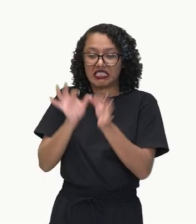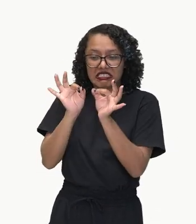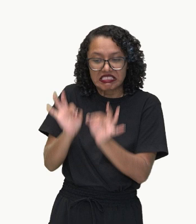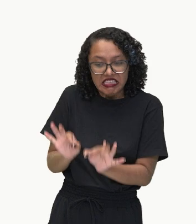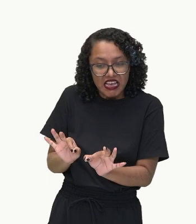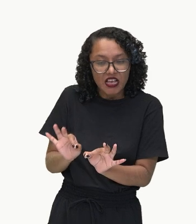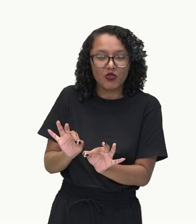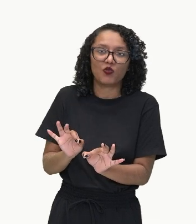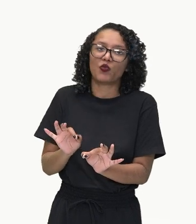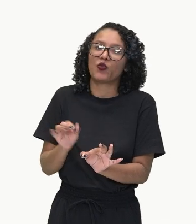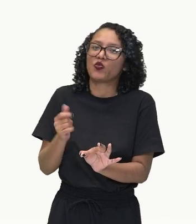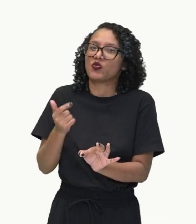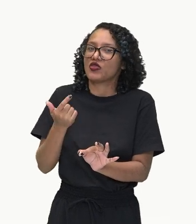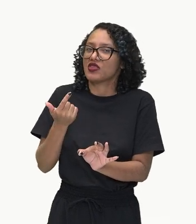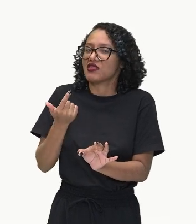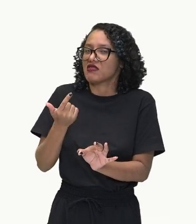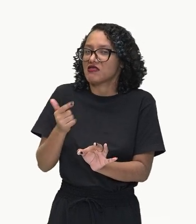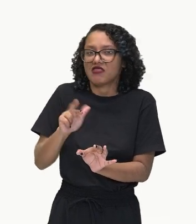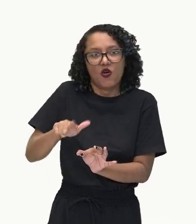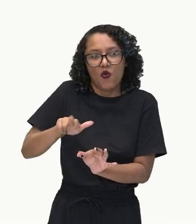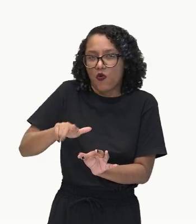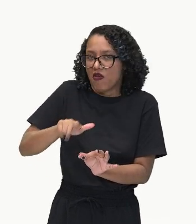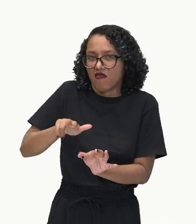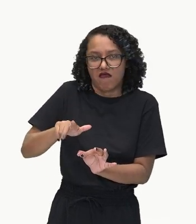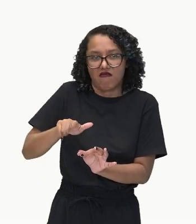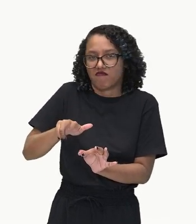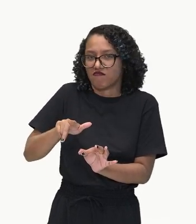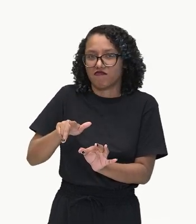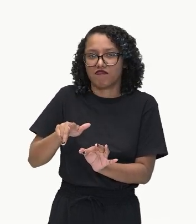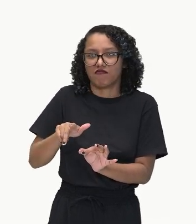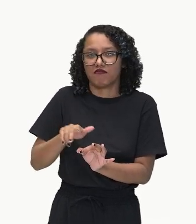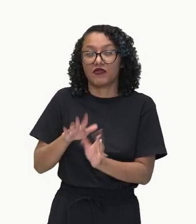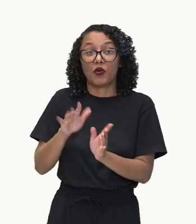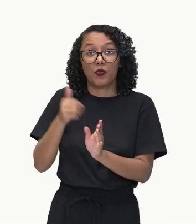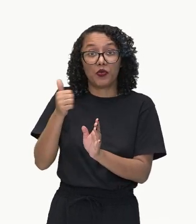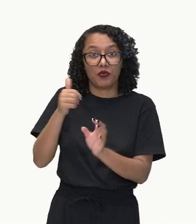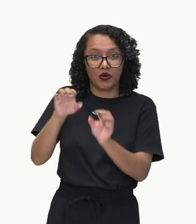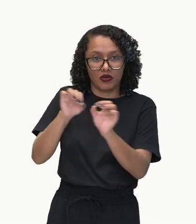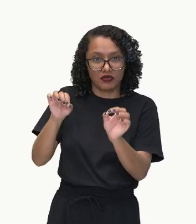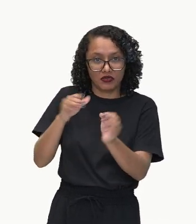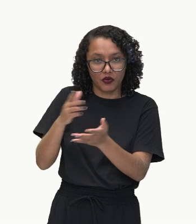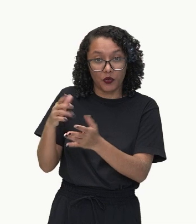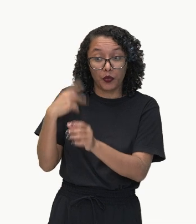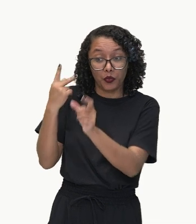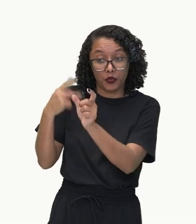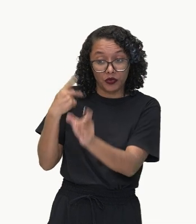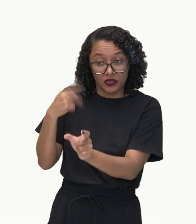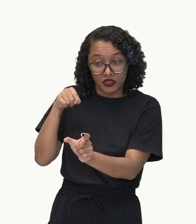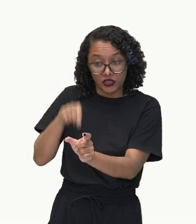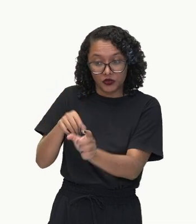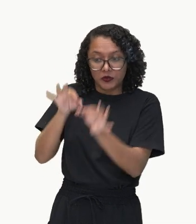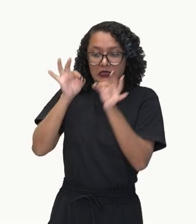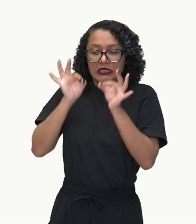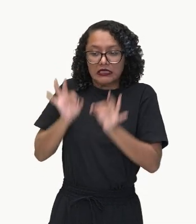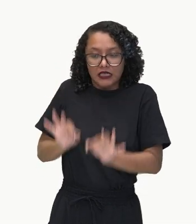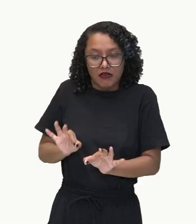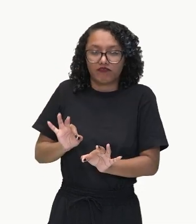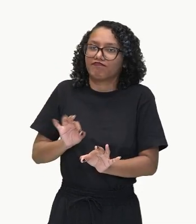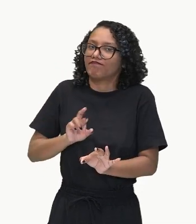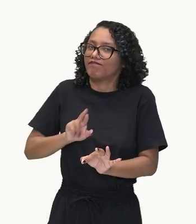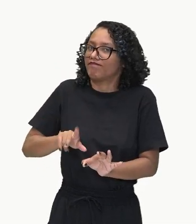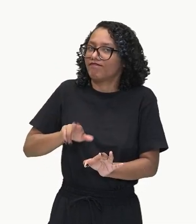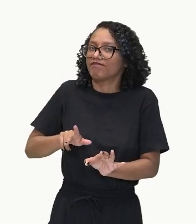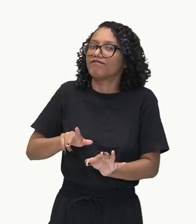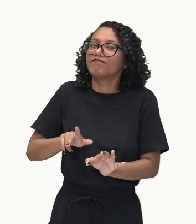Né? Temos a primeira informação aqui que diz assim, ó. O político era desonesto. Ok.